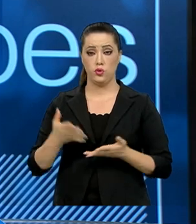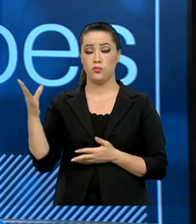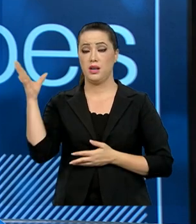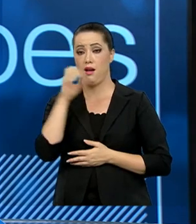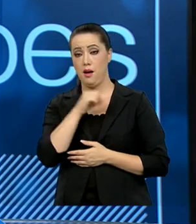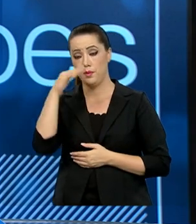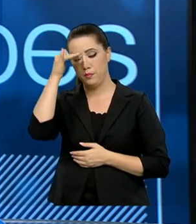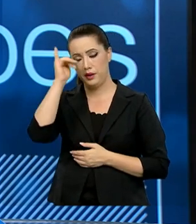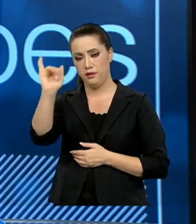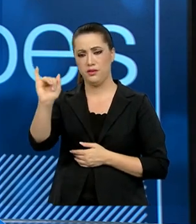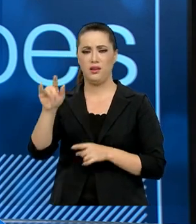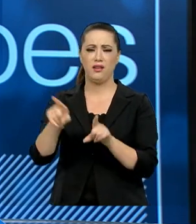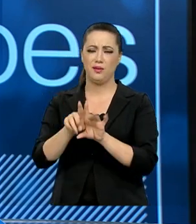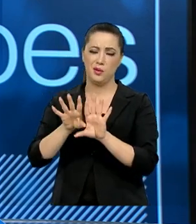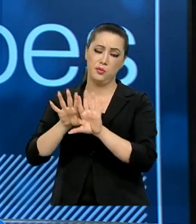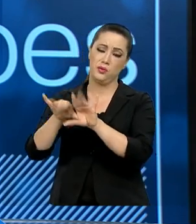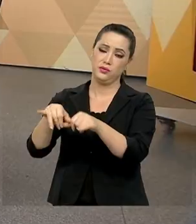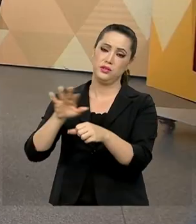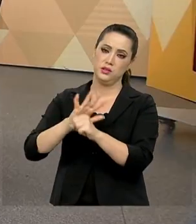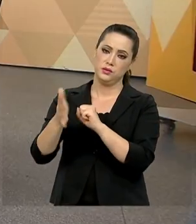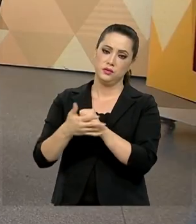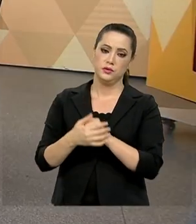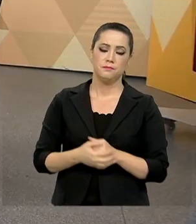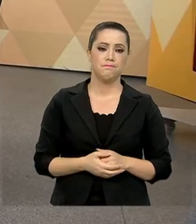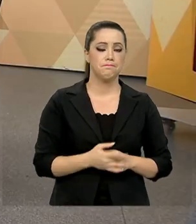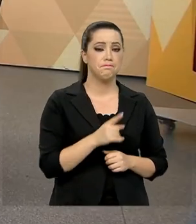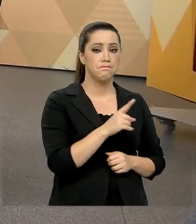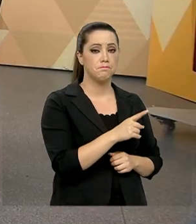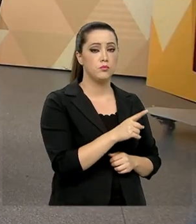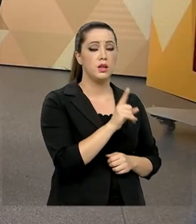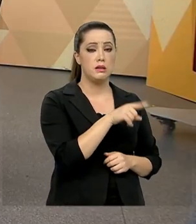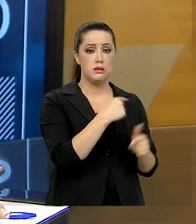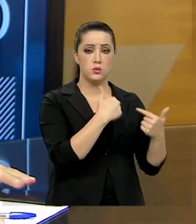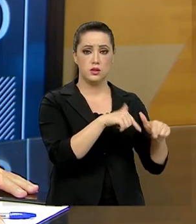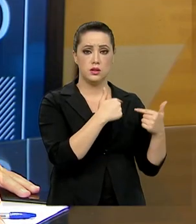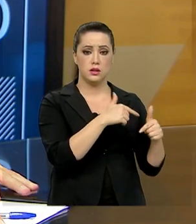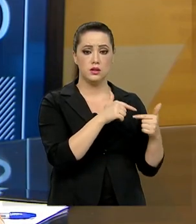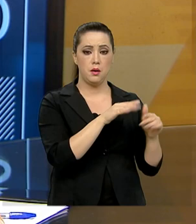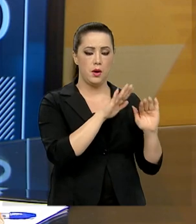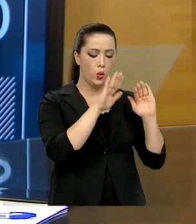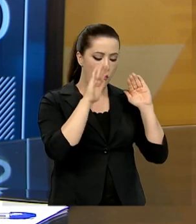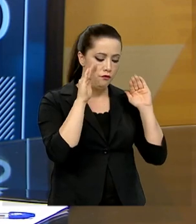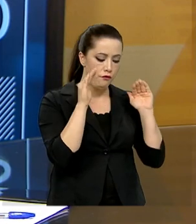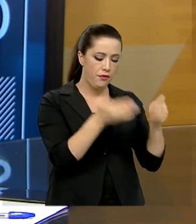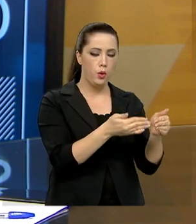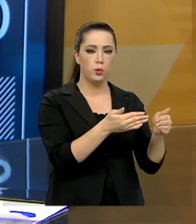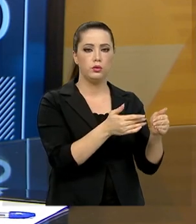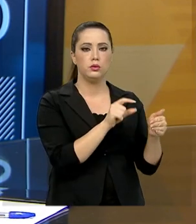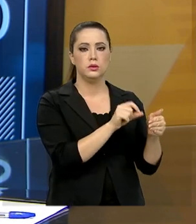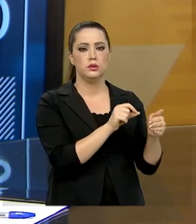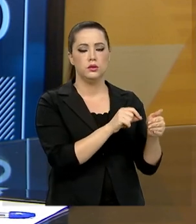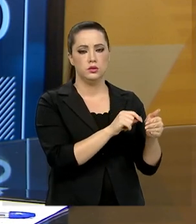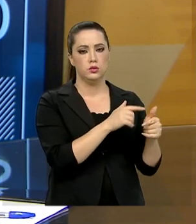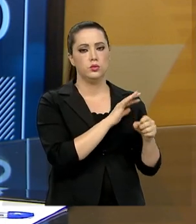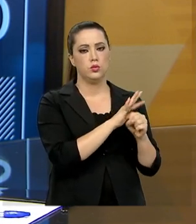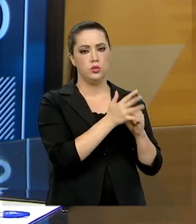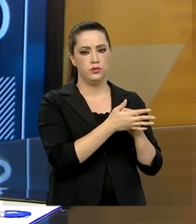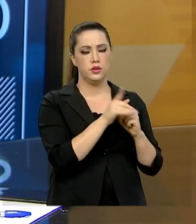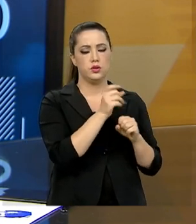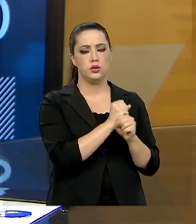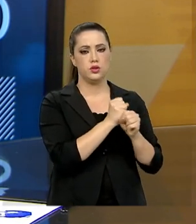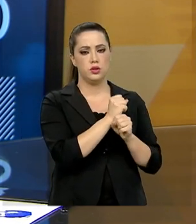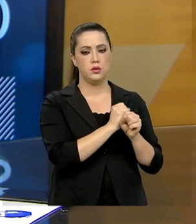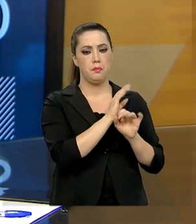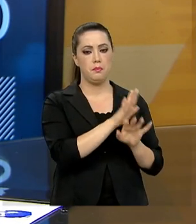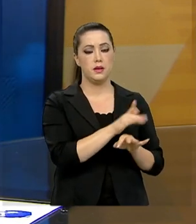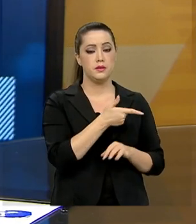prevenção e combate à pandemia. Essa foi uma ação tópica relacionada à pandemia neste ano.